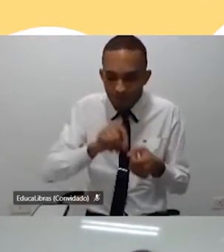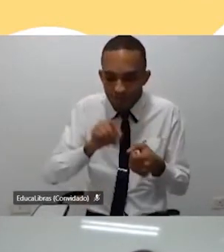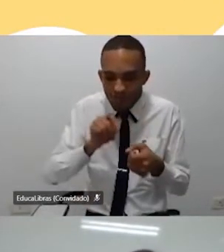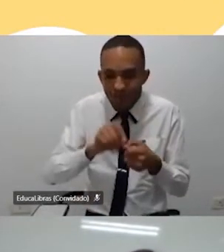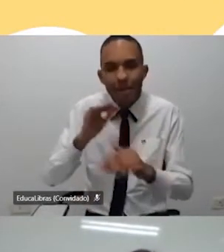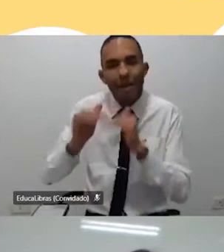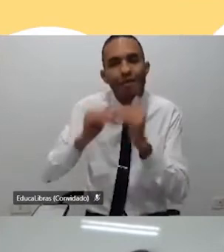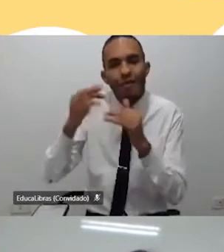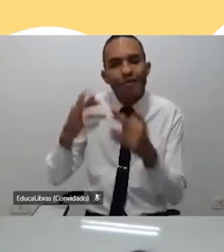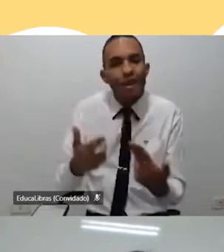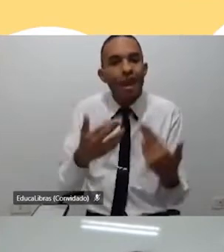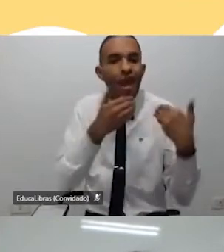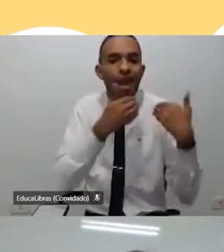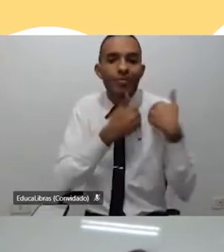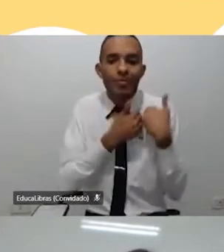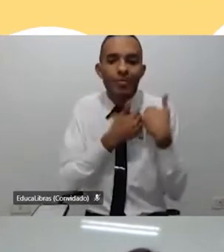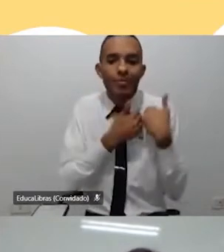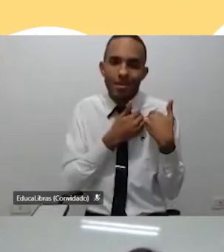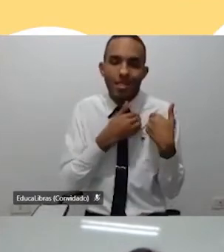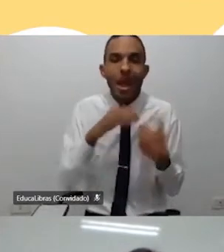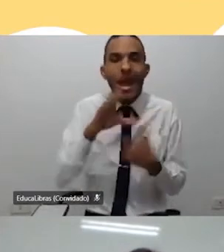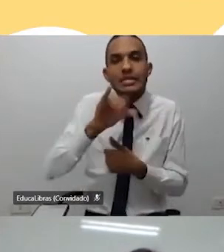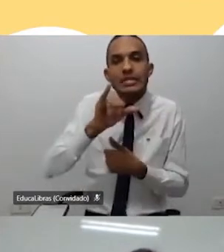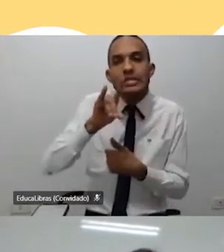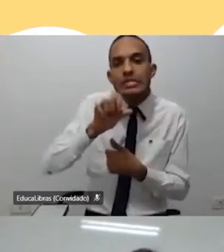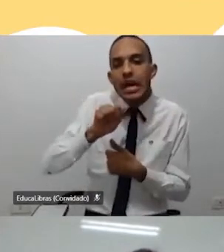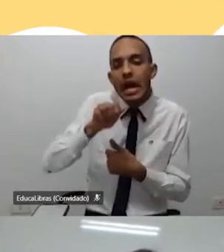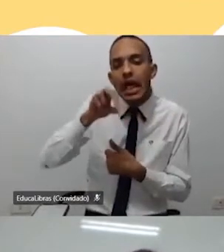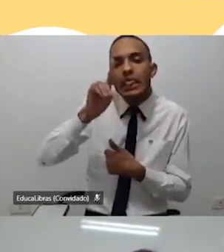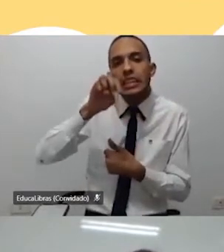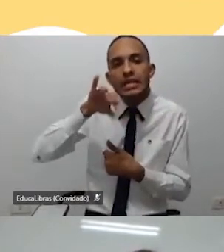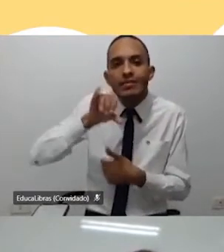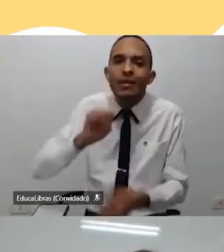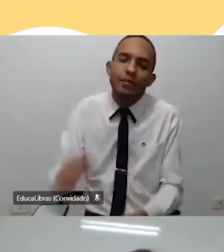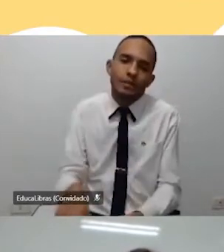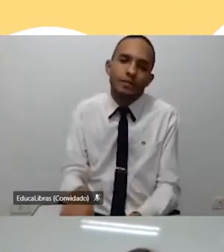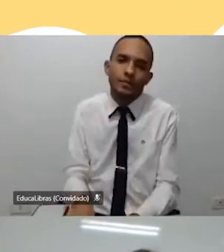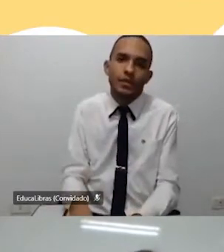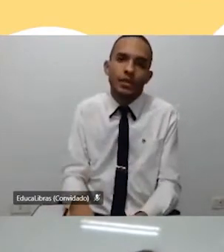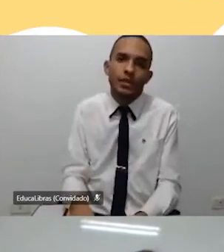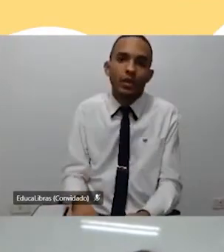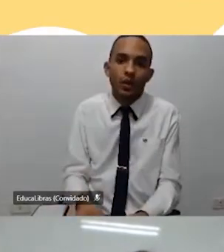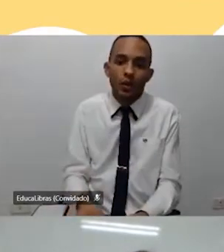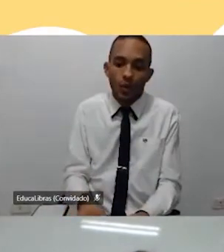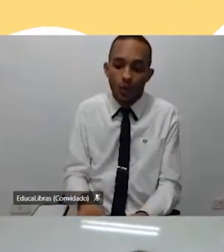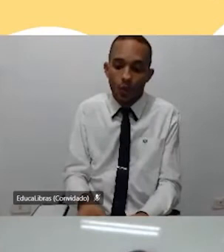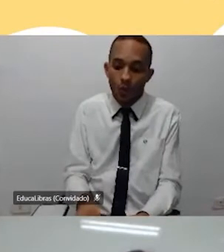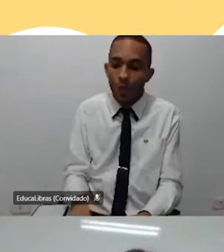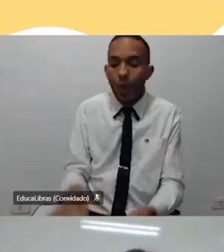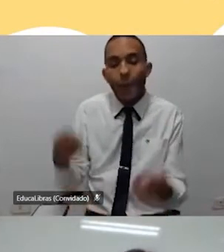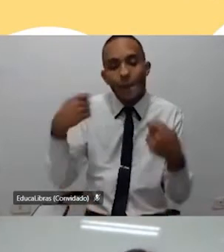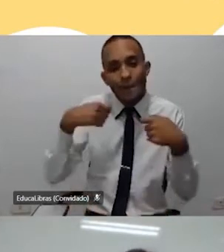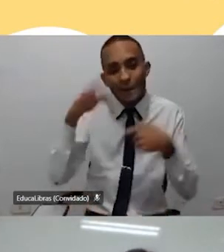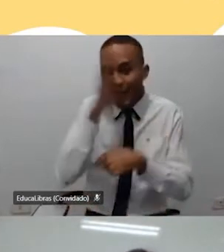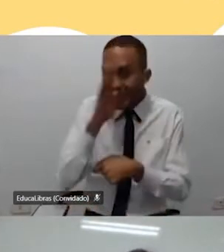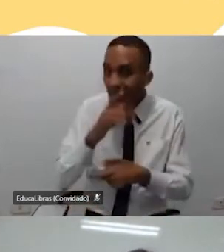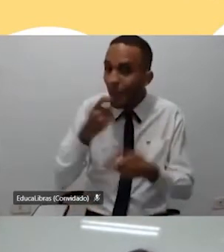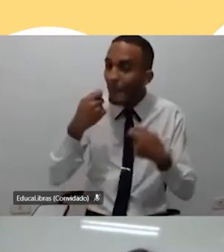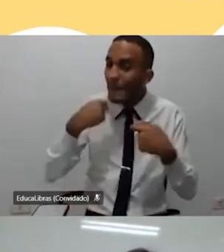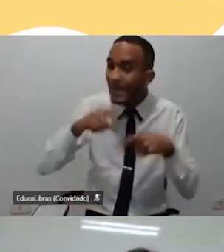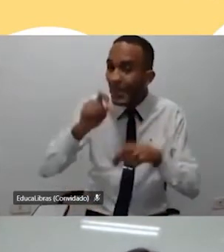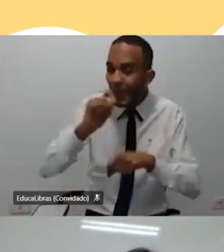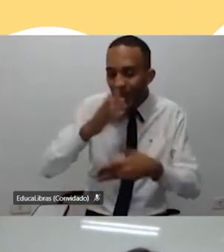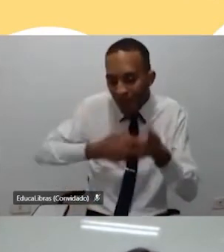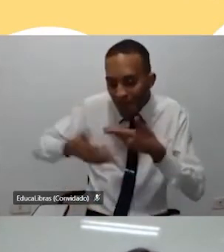para desenvolver essa responsabilidade, a cidadania, né? O Brasil precisa dessa participação,